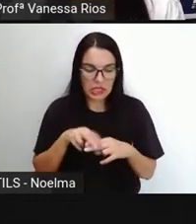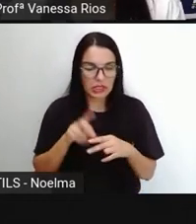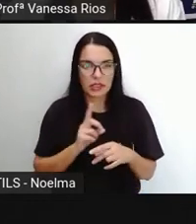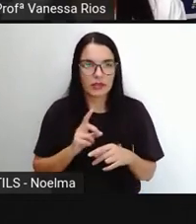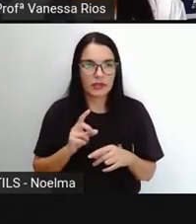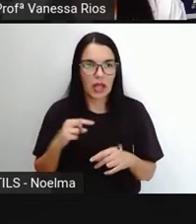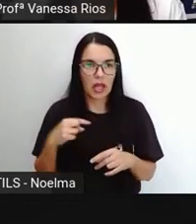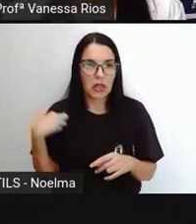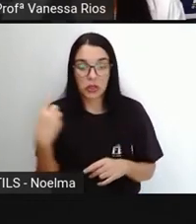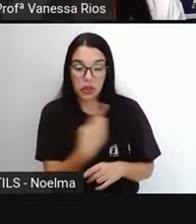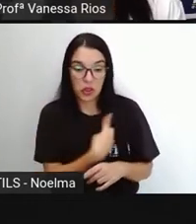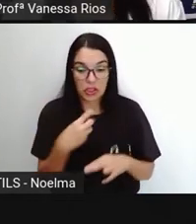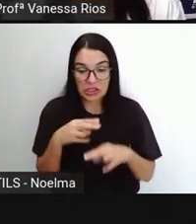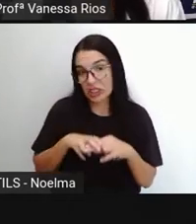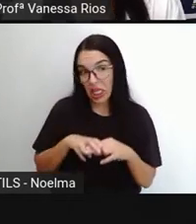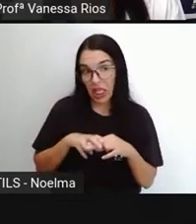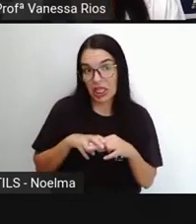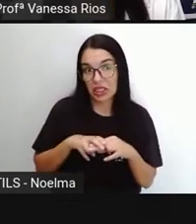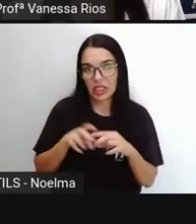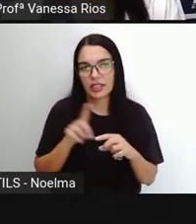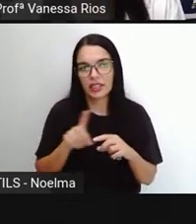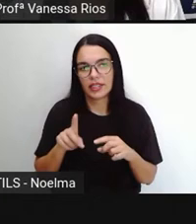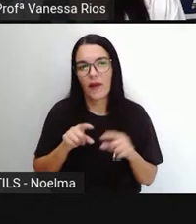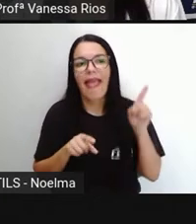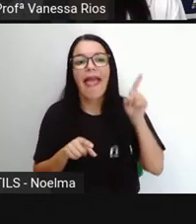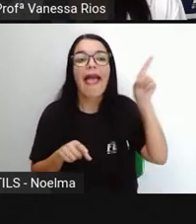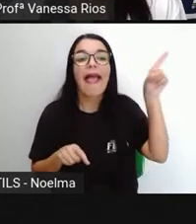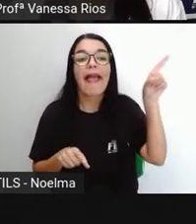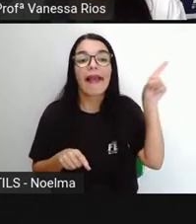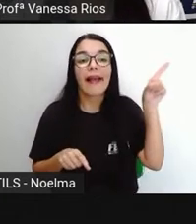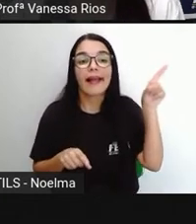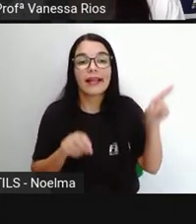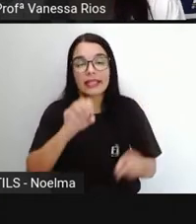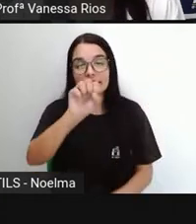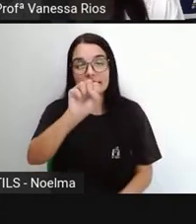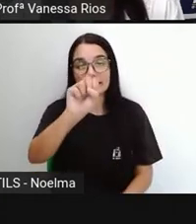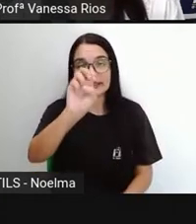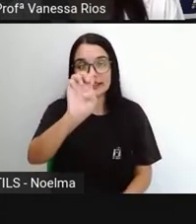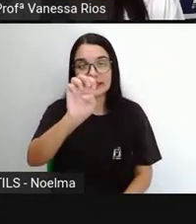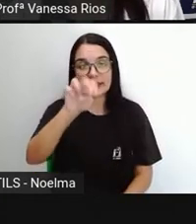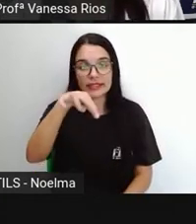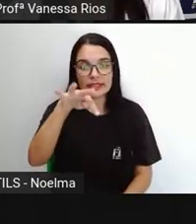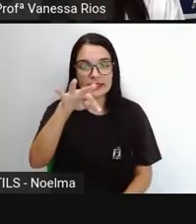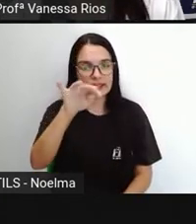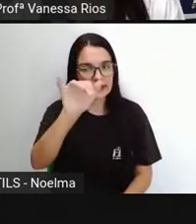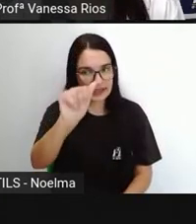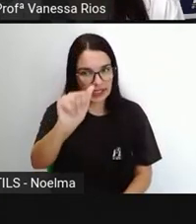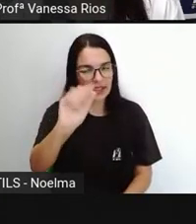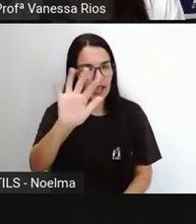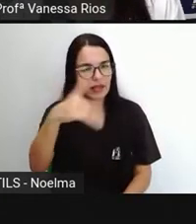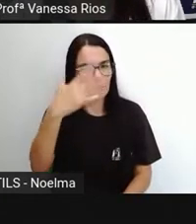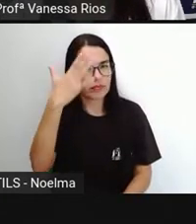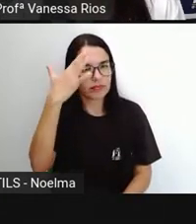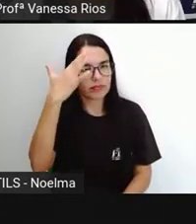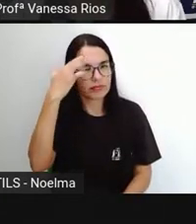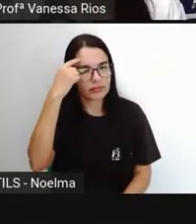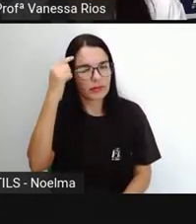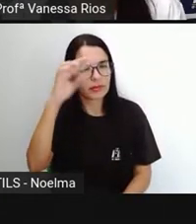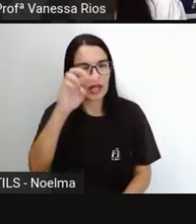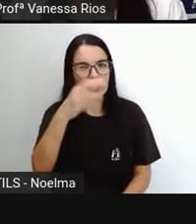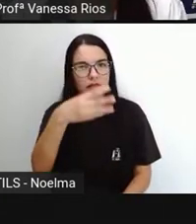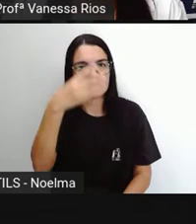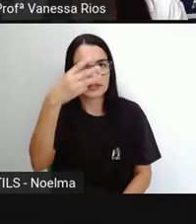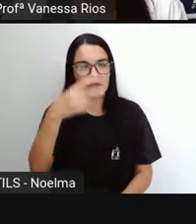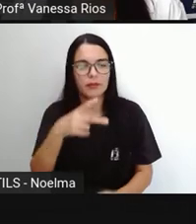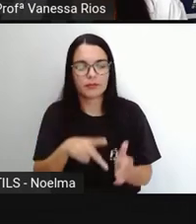falar nós senta. Então, quando a gente fala ele ou ela senta, a gente já entende que é a terceira pessoa do singular.